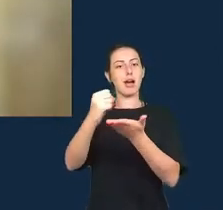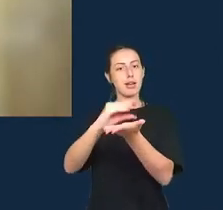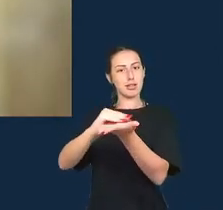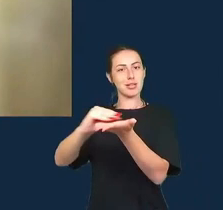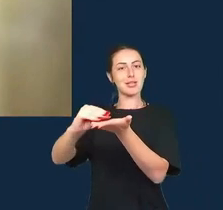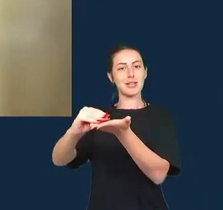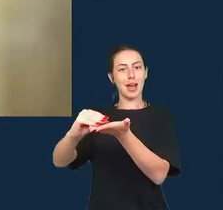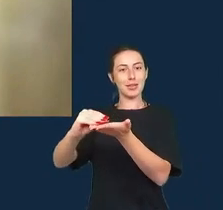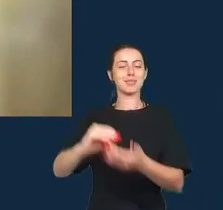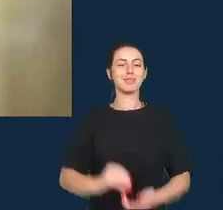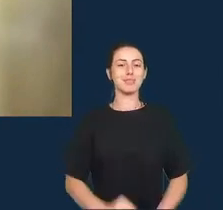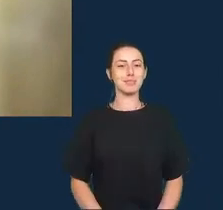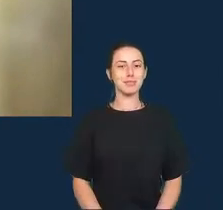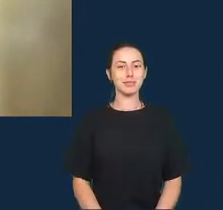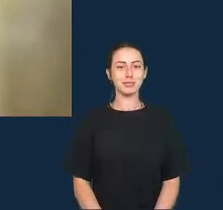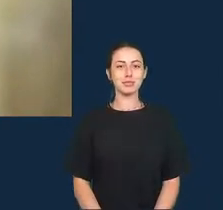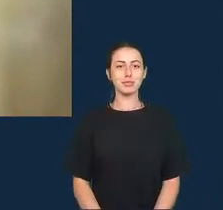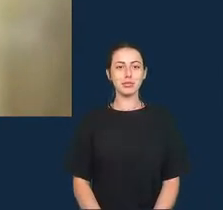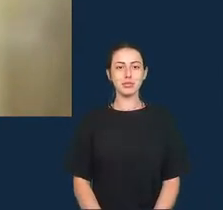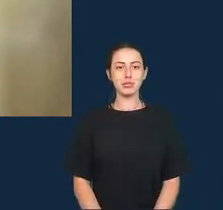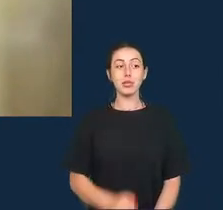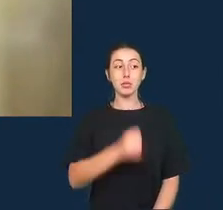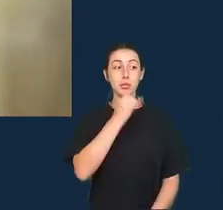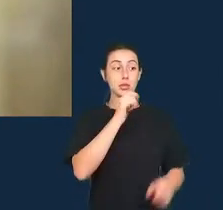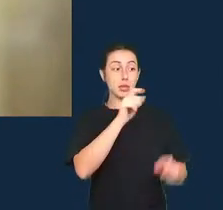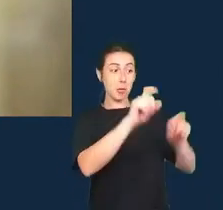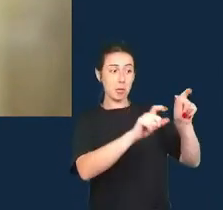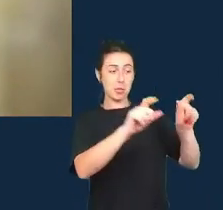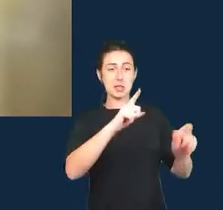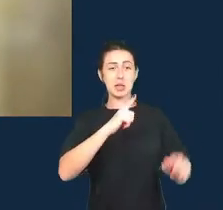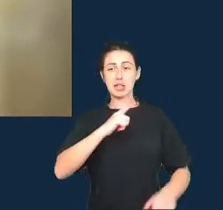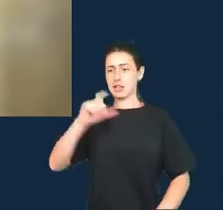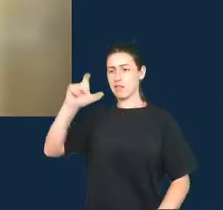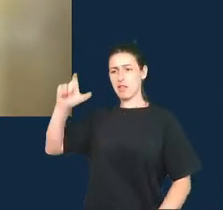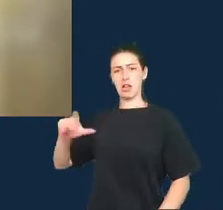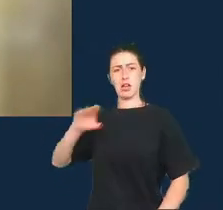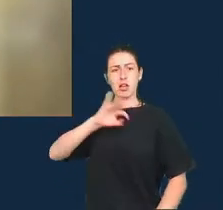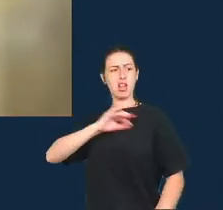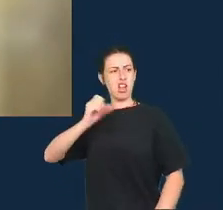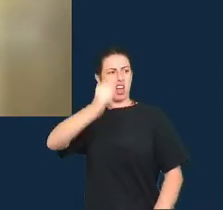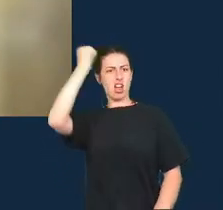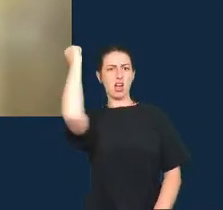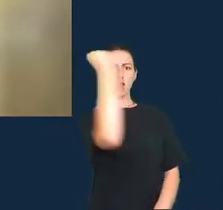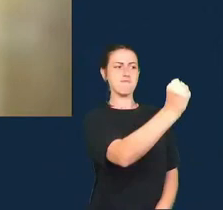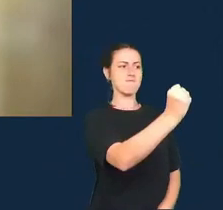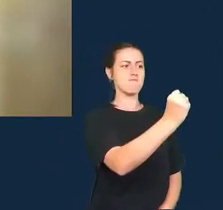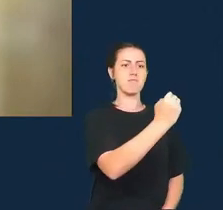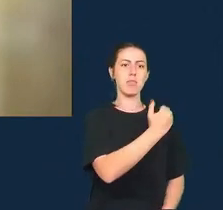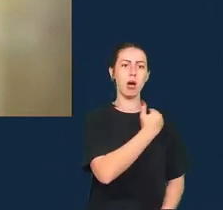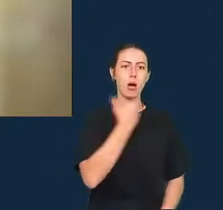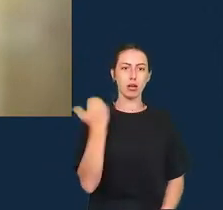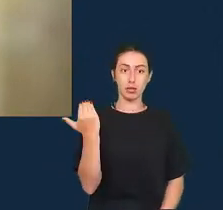por exemplo pessoas que foram assassinadas pela polícia olhando